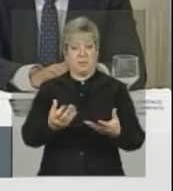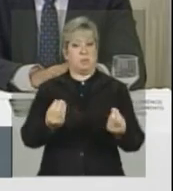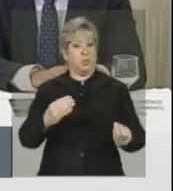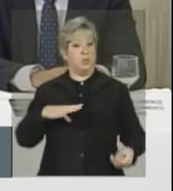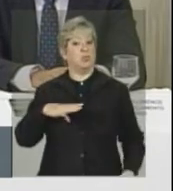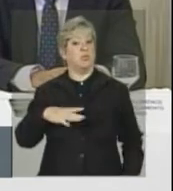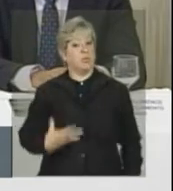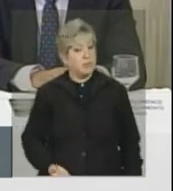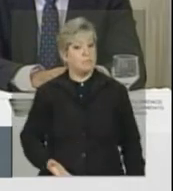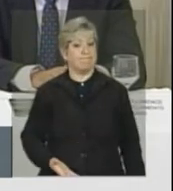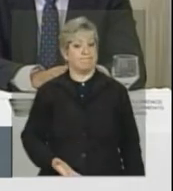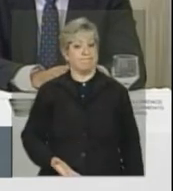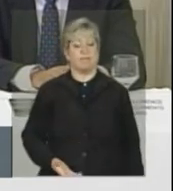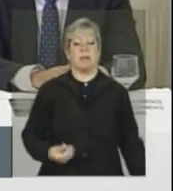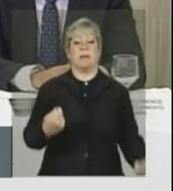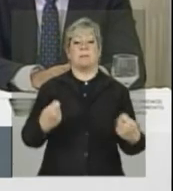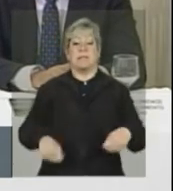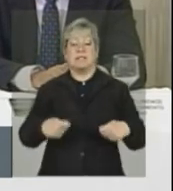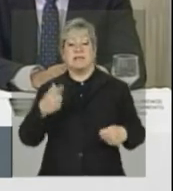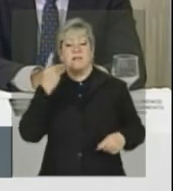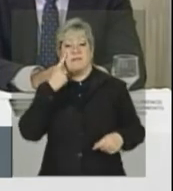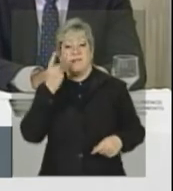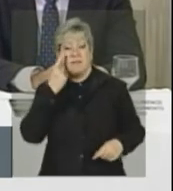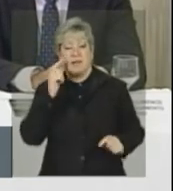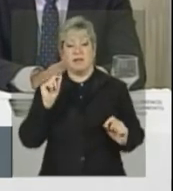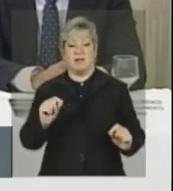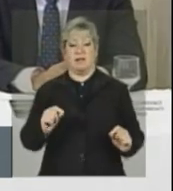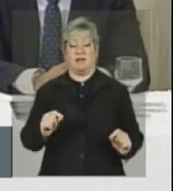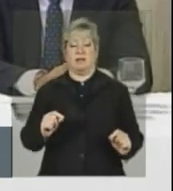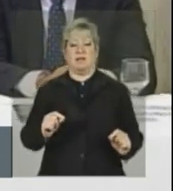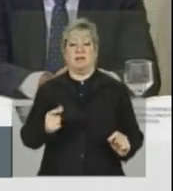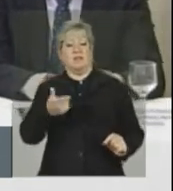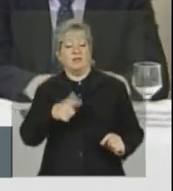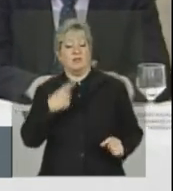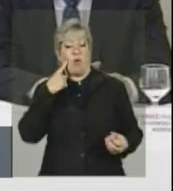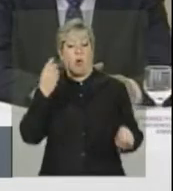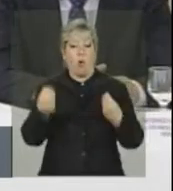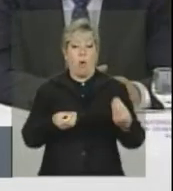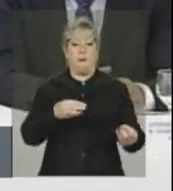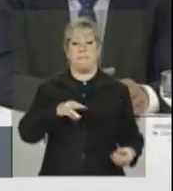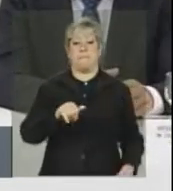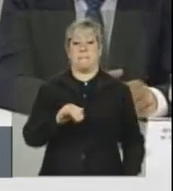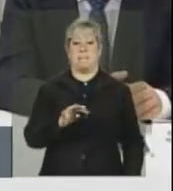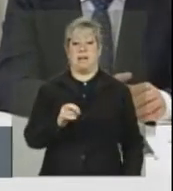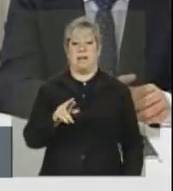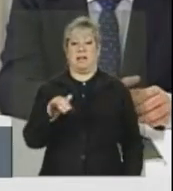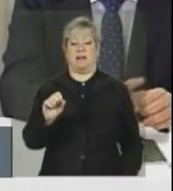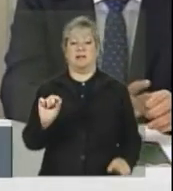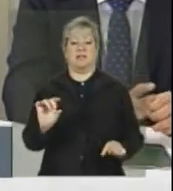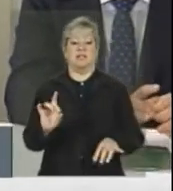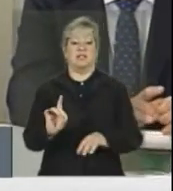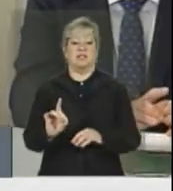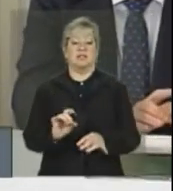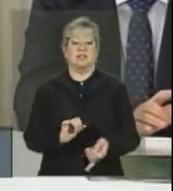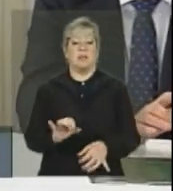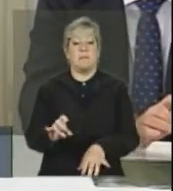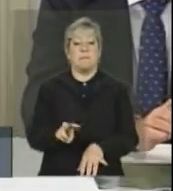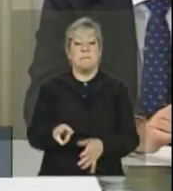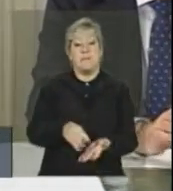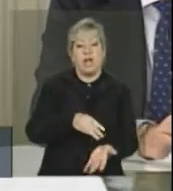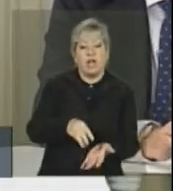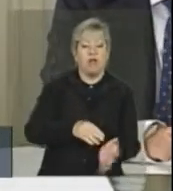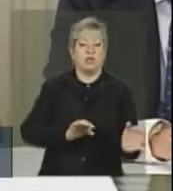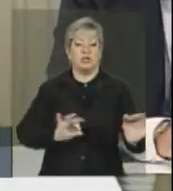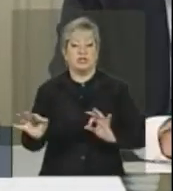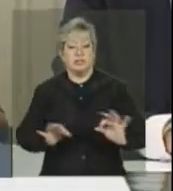ousado, que tem que rever, como eu te disse, rever materiais, rever didática, rever como vai ser o